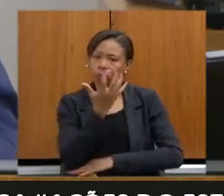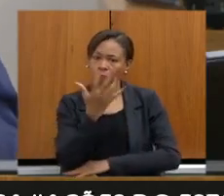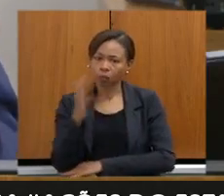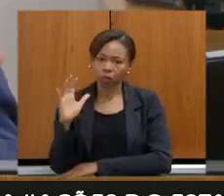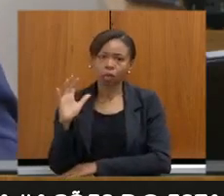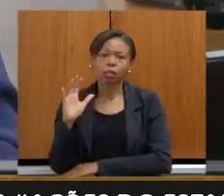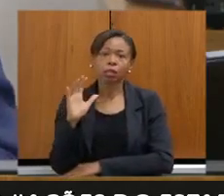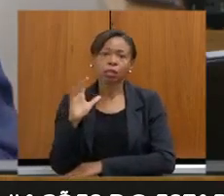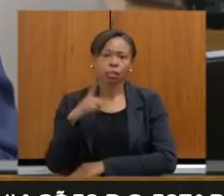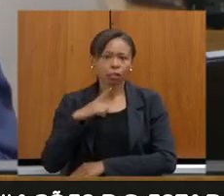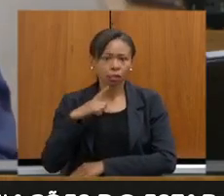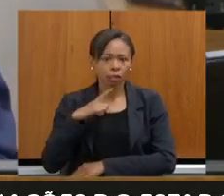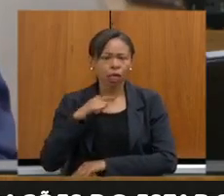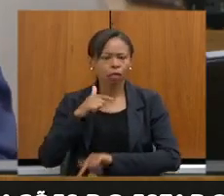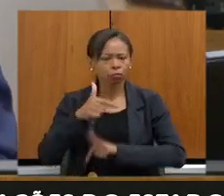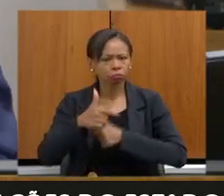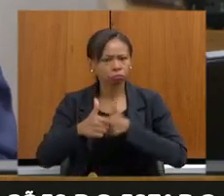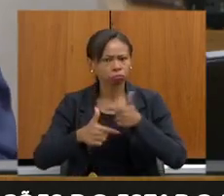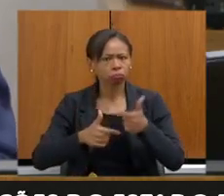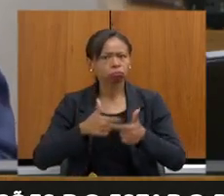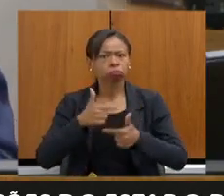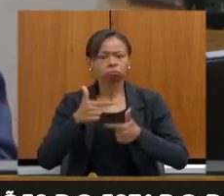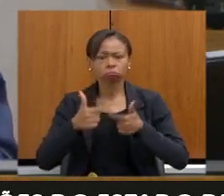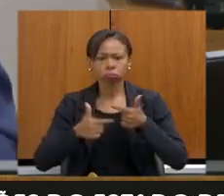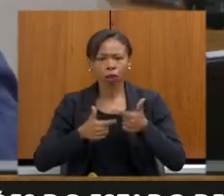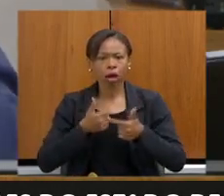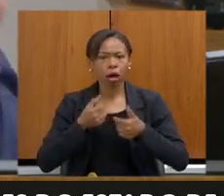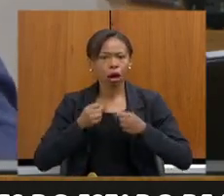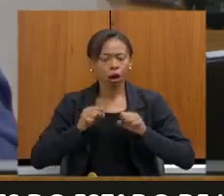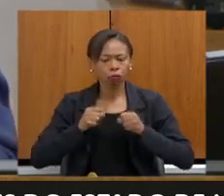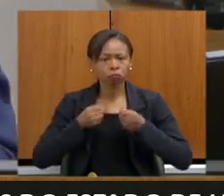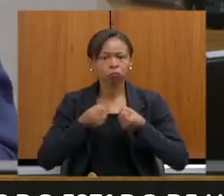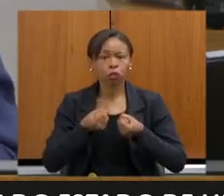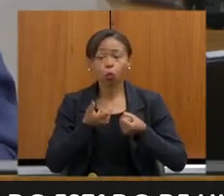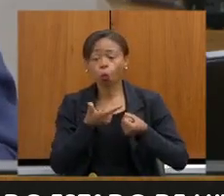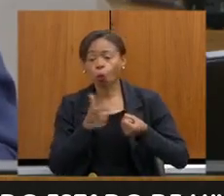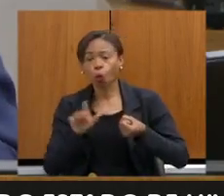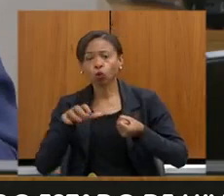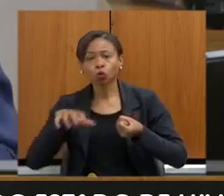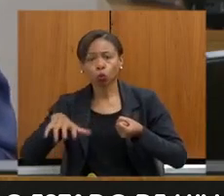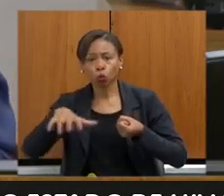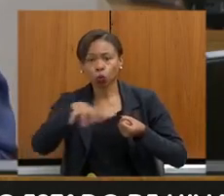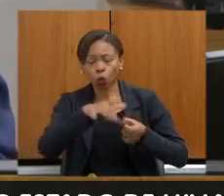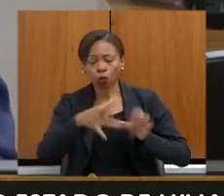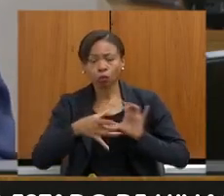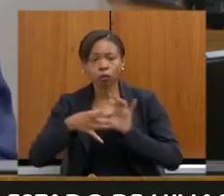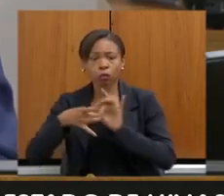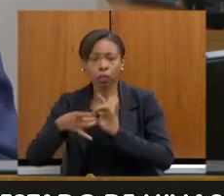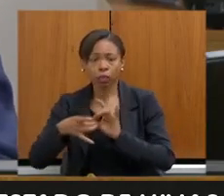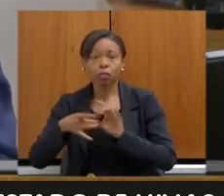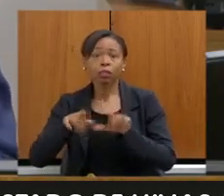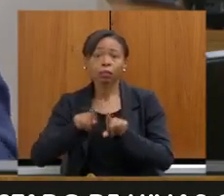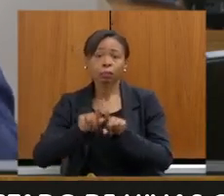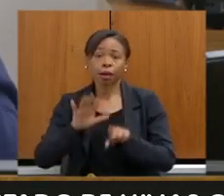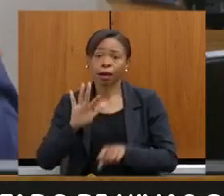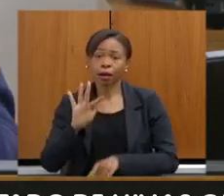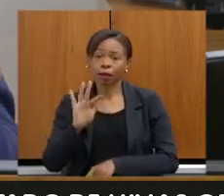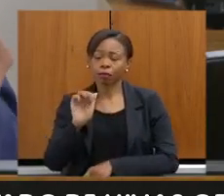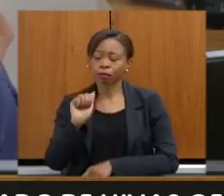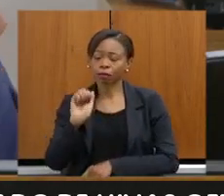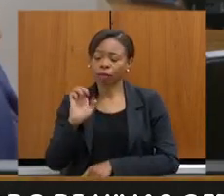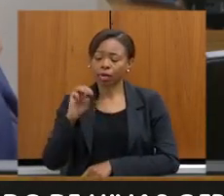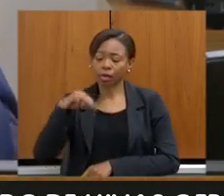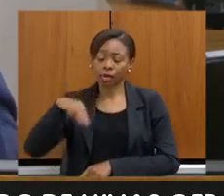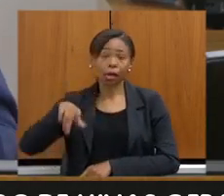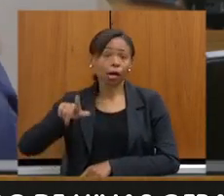e uma sinergia agora com outros setores, entre eles a FAENG, que vai contribuir para uma mudança